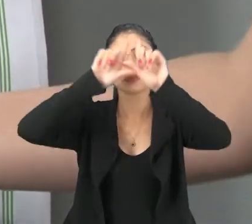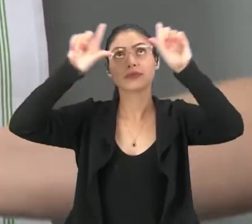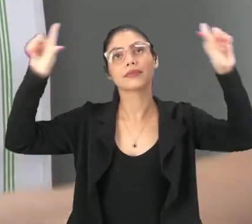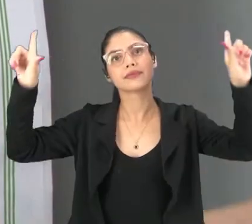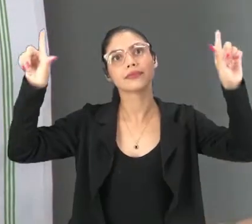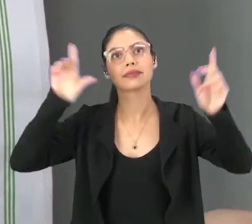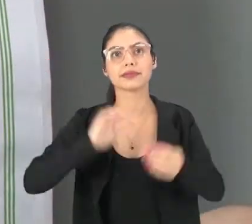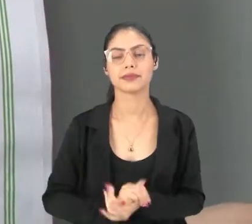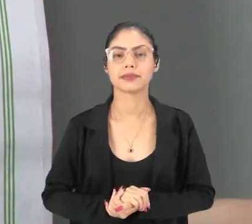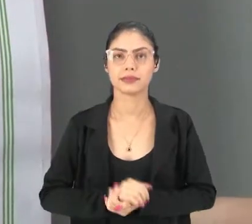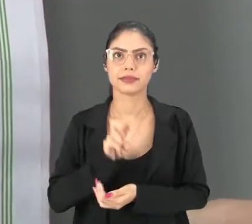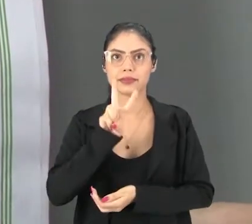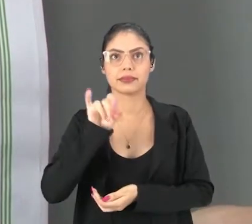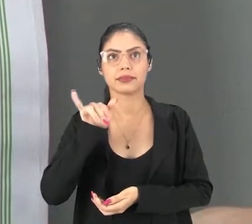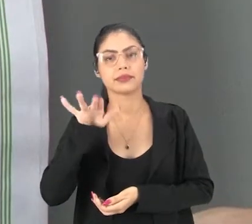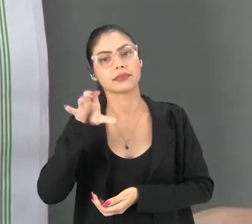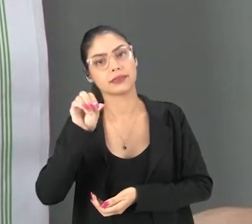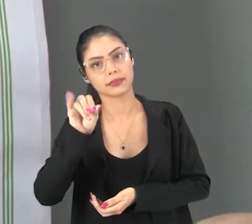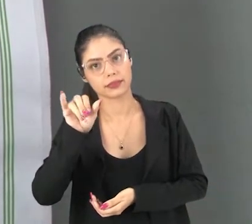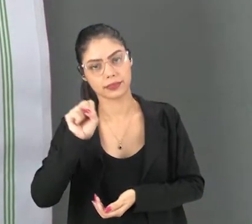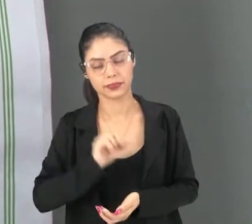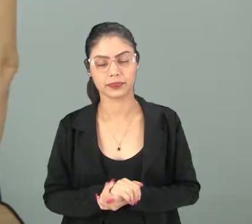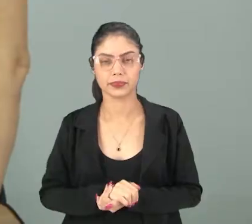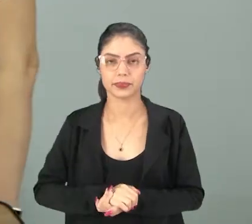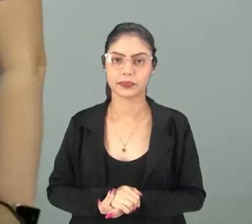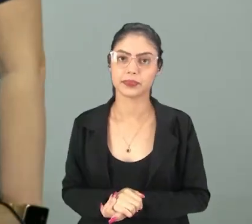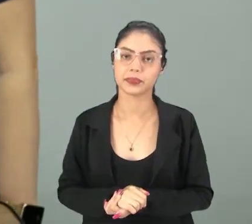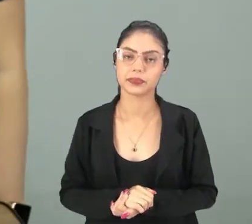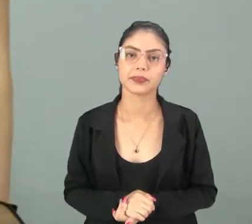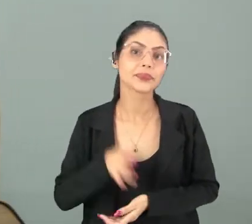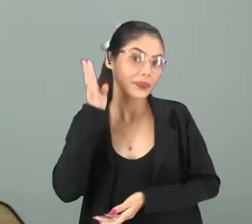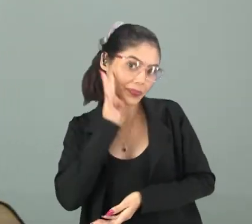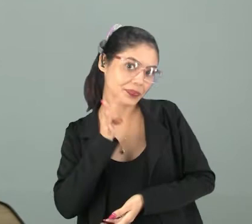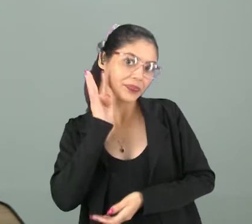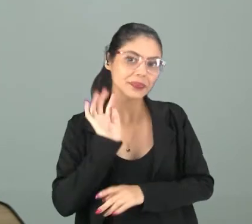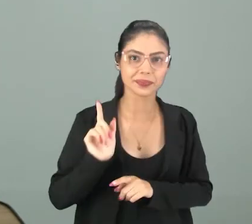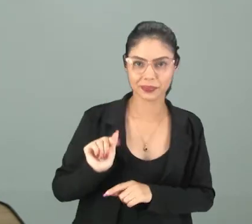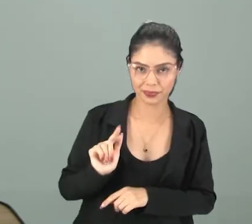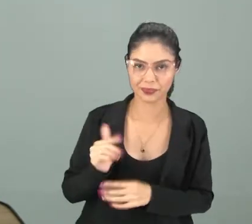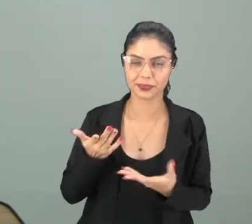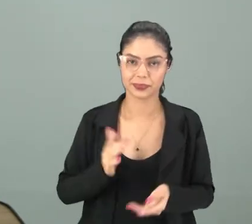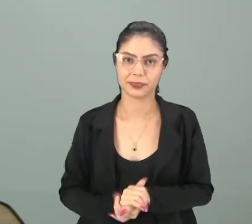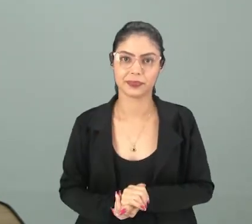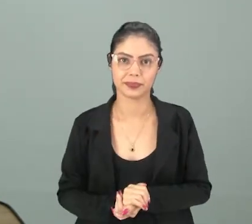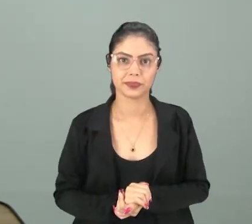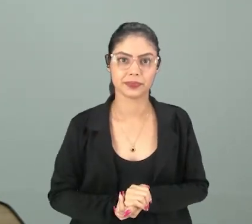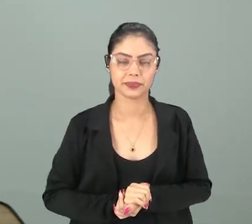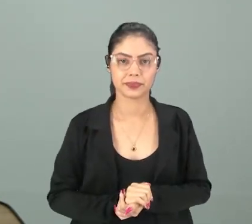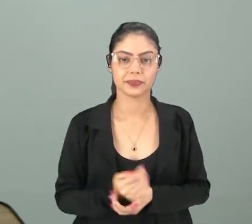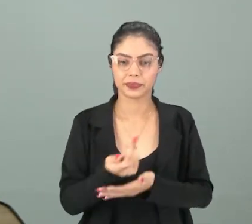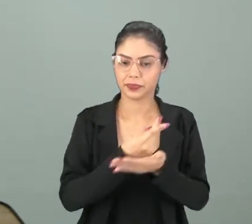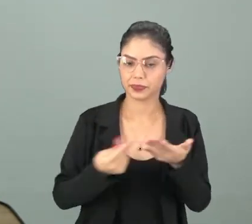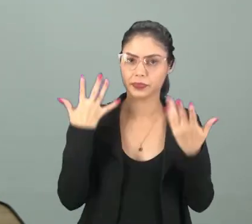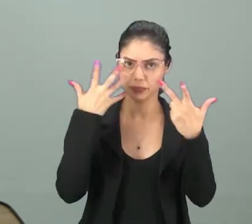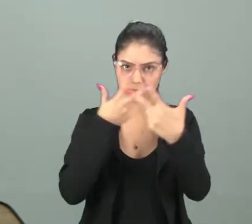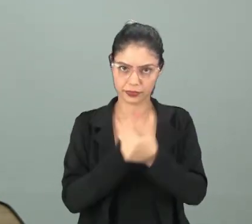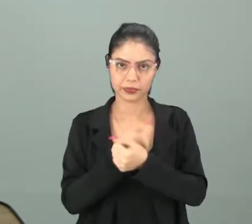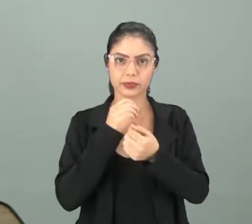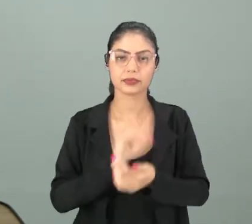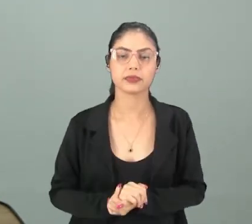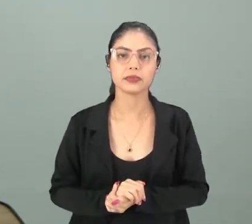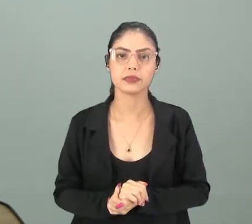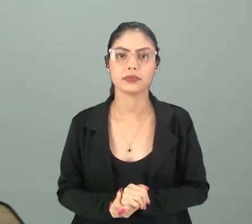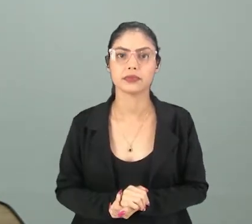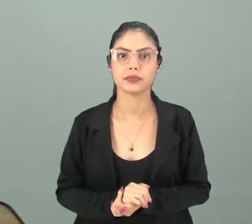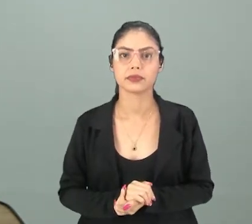aberta no céu Vinícius de Moraes Que legal, né? Que poema bonito